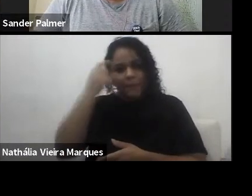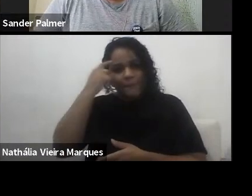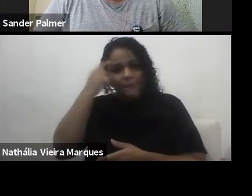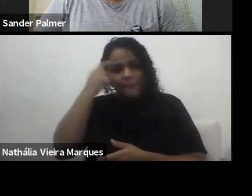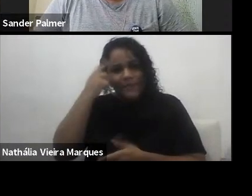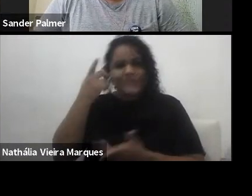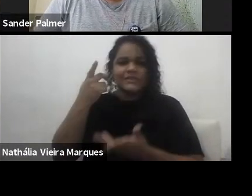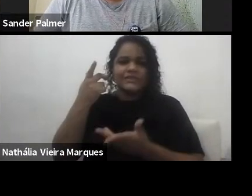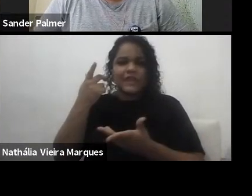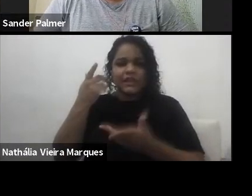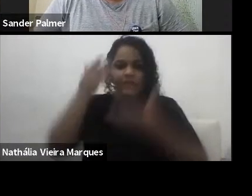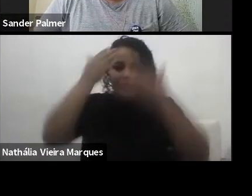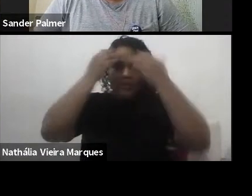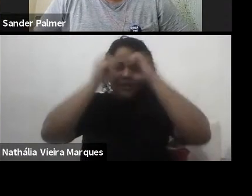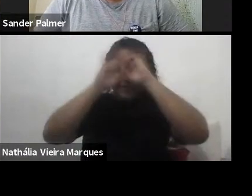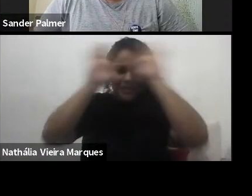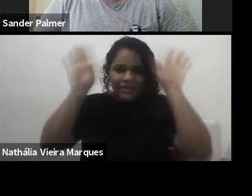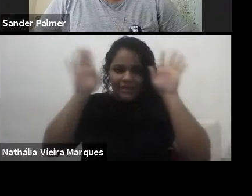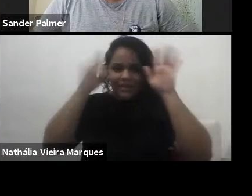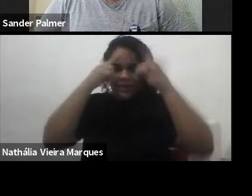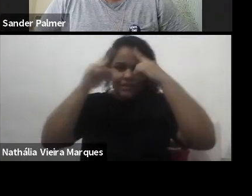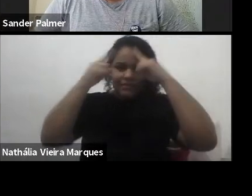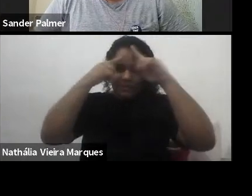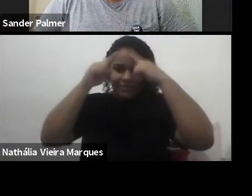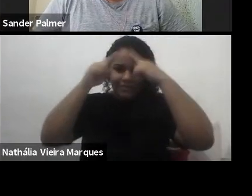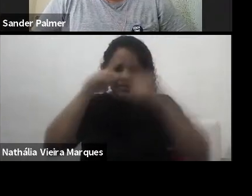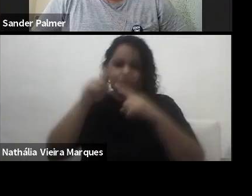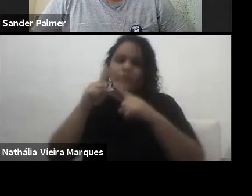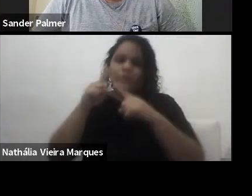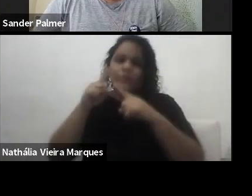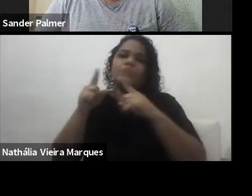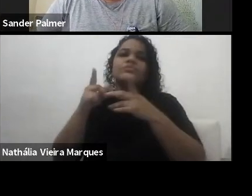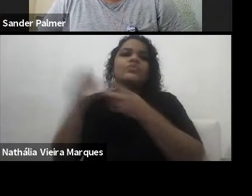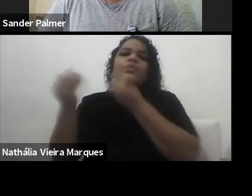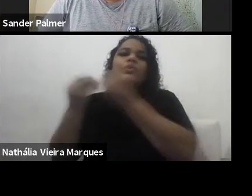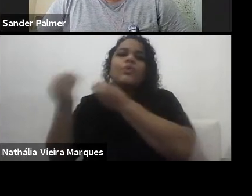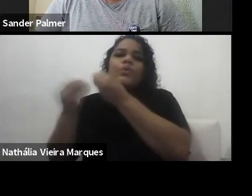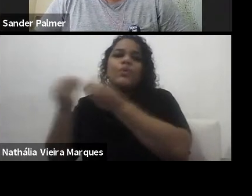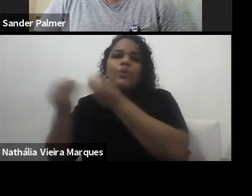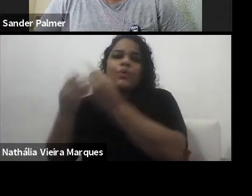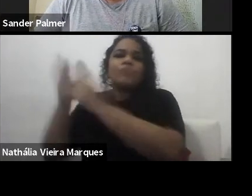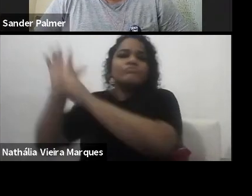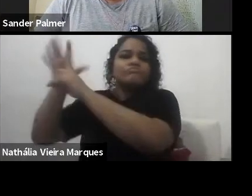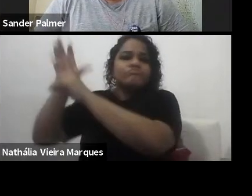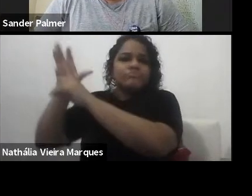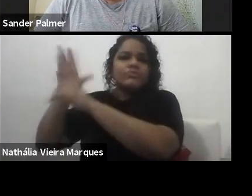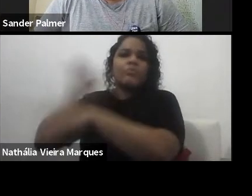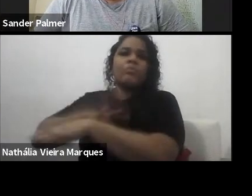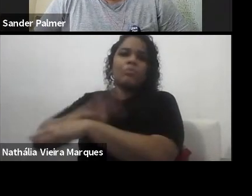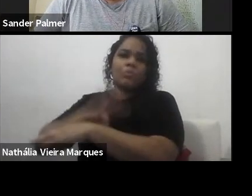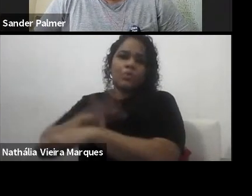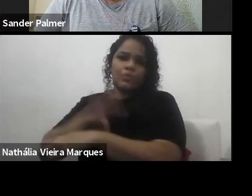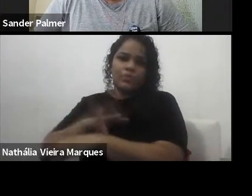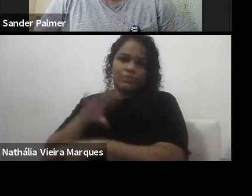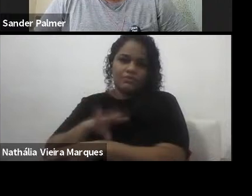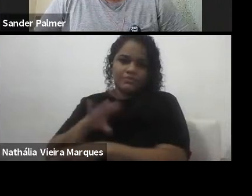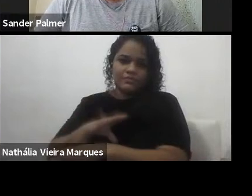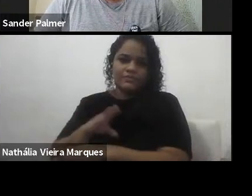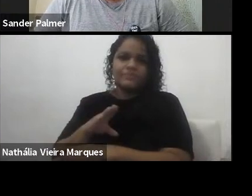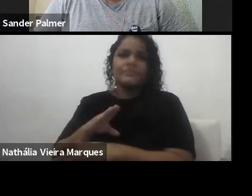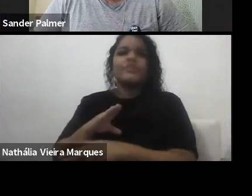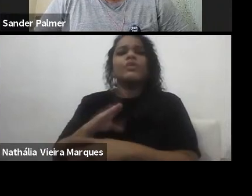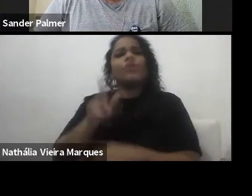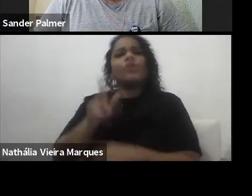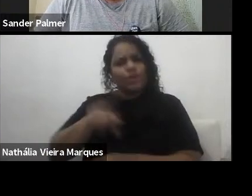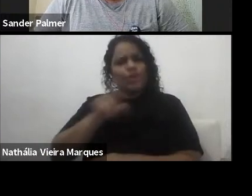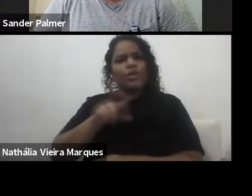iluministas na circulação e como ela se institui em Portugal, lógico que tem várias pessoas que vão escrever,